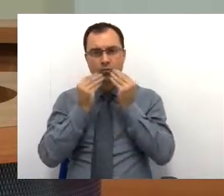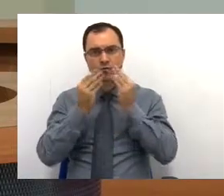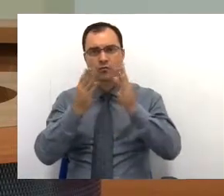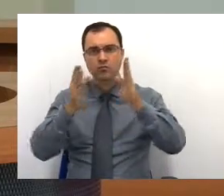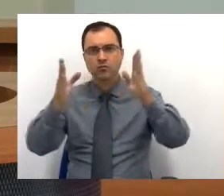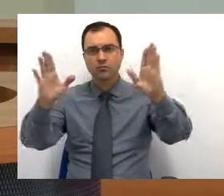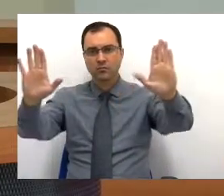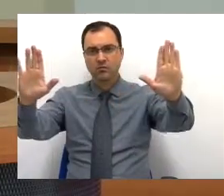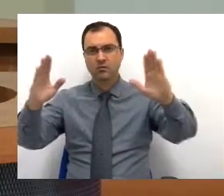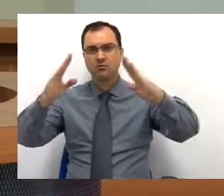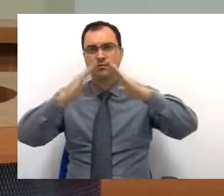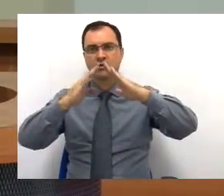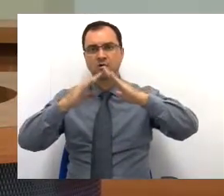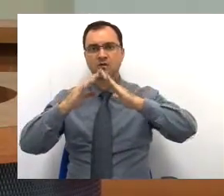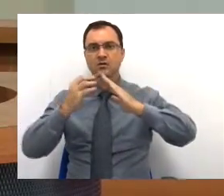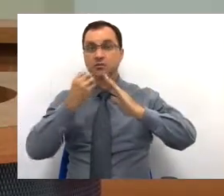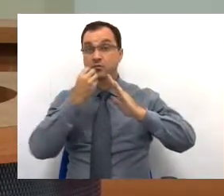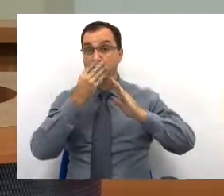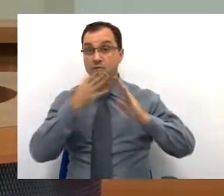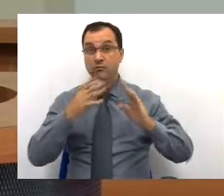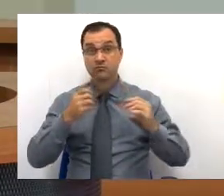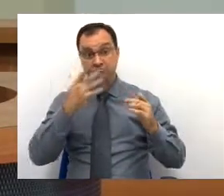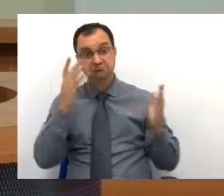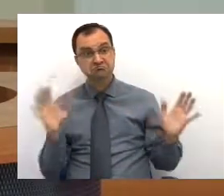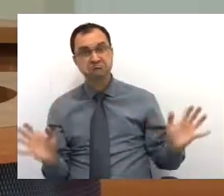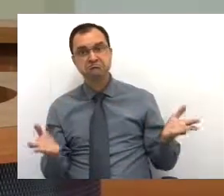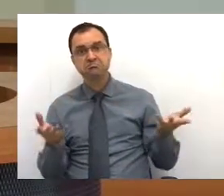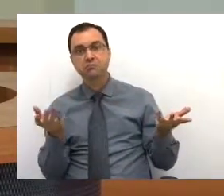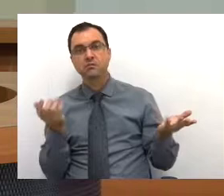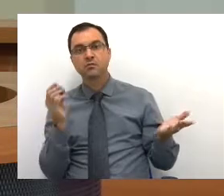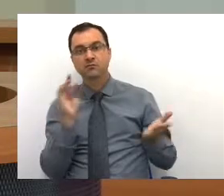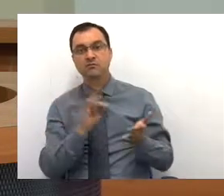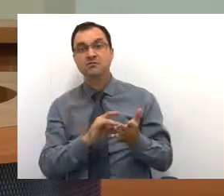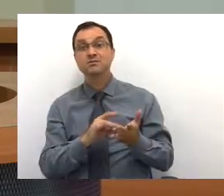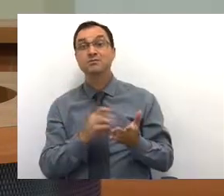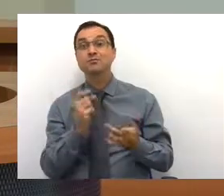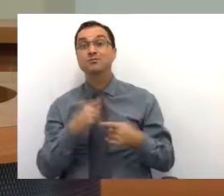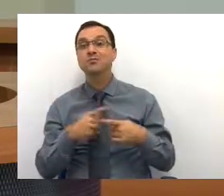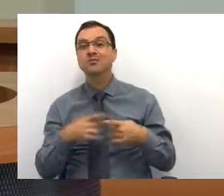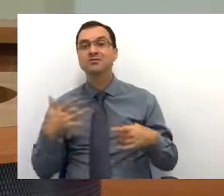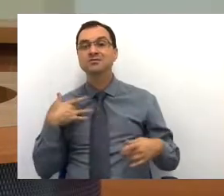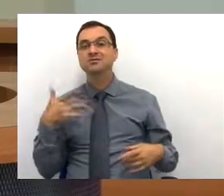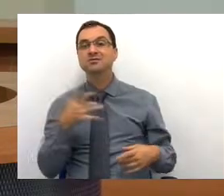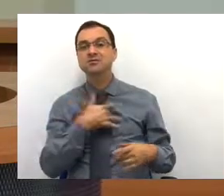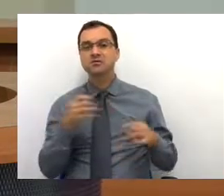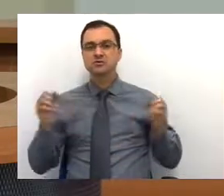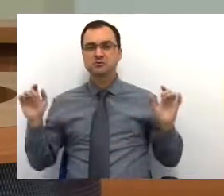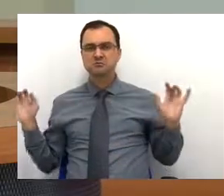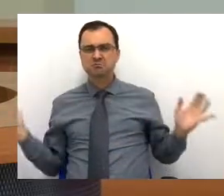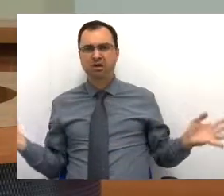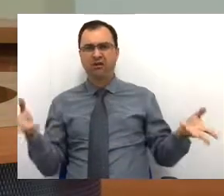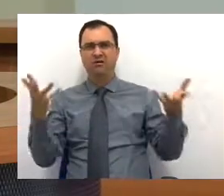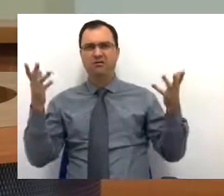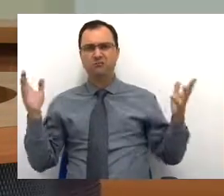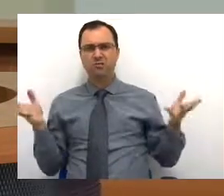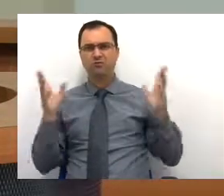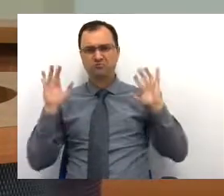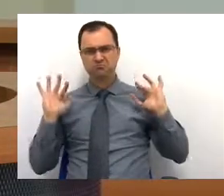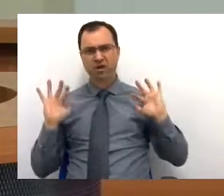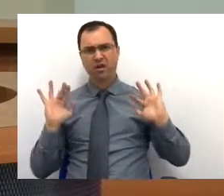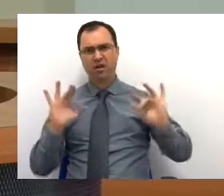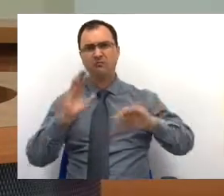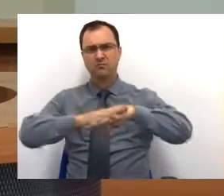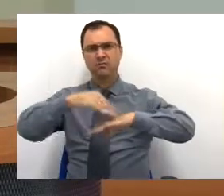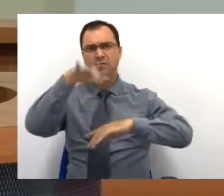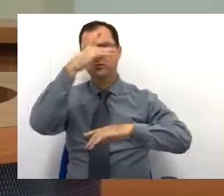casa, que eu acho que seria muito produtivo. Uma vez que a saúde, hoje, é uma das maiores demandas, se não a maior, de qualquer